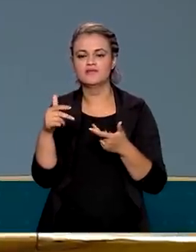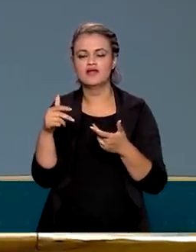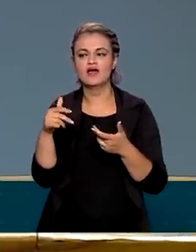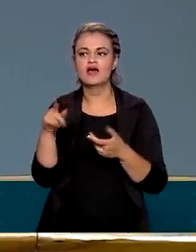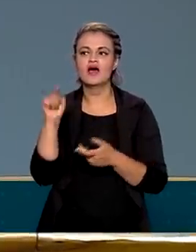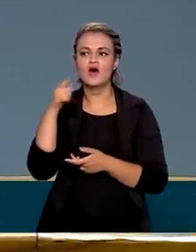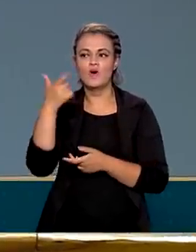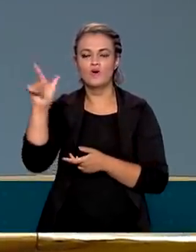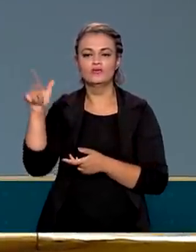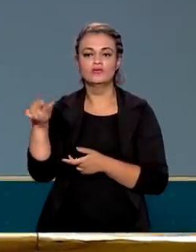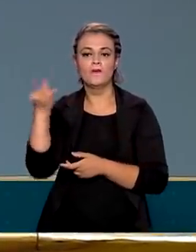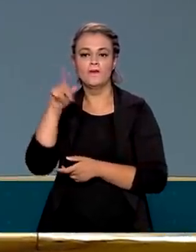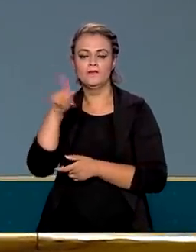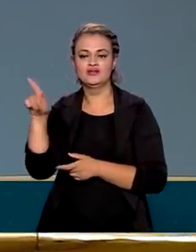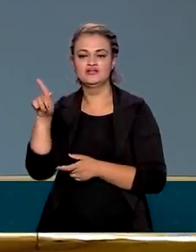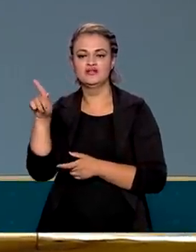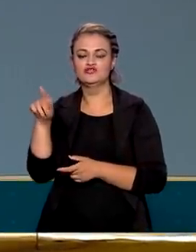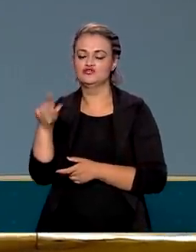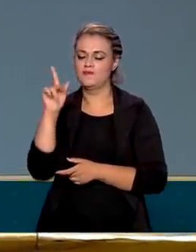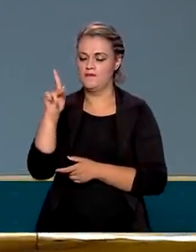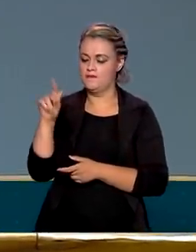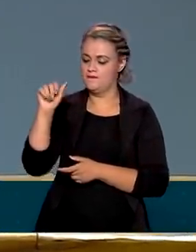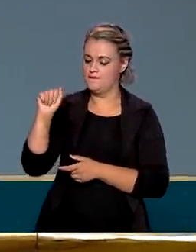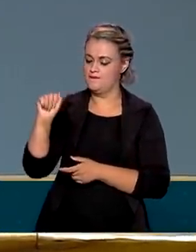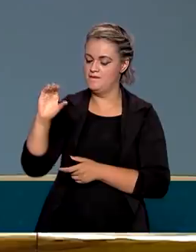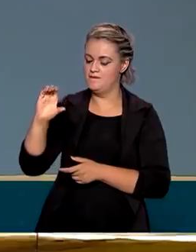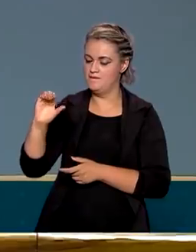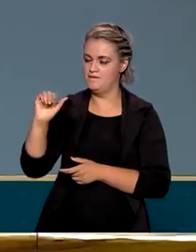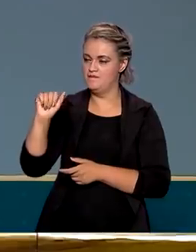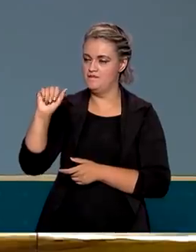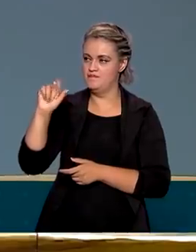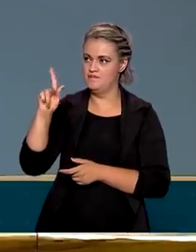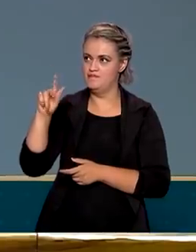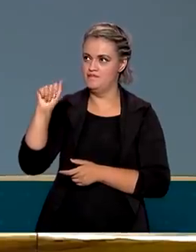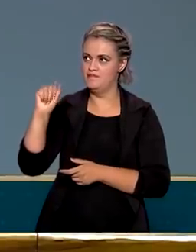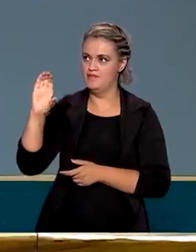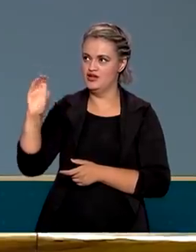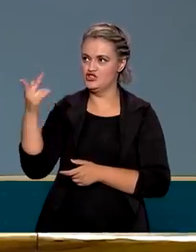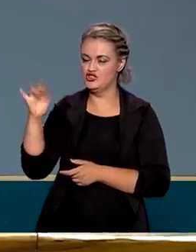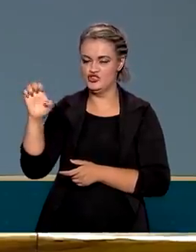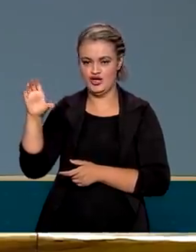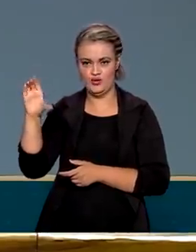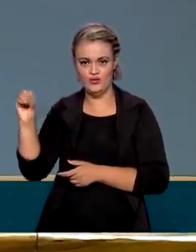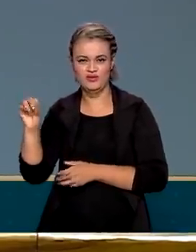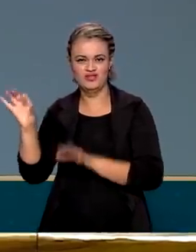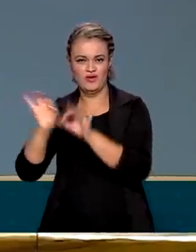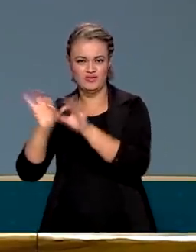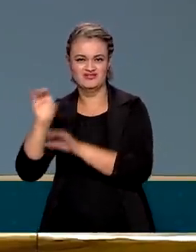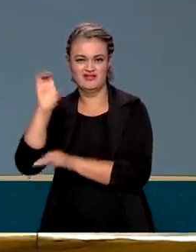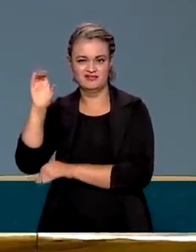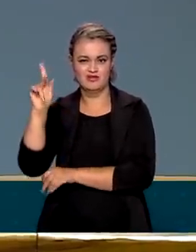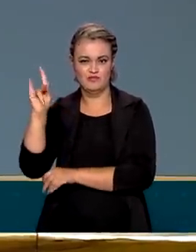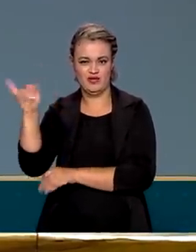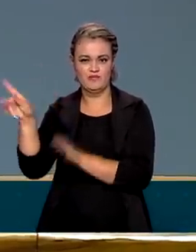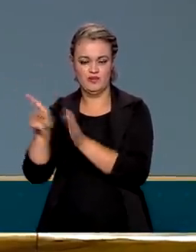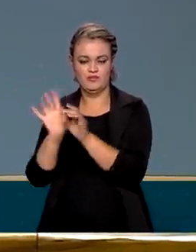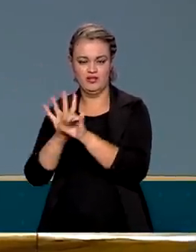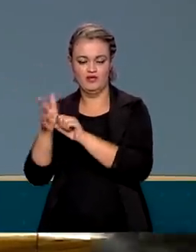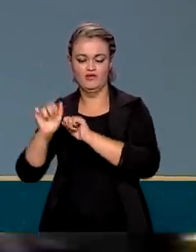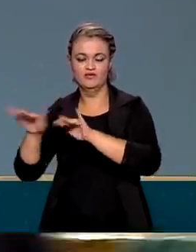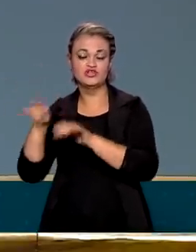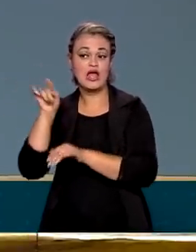usou uma parte do tempo agora na Covid, está terminando a CPI e ele está com o compromisso